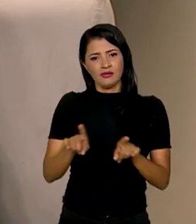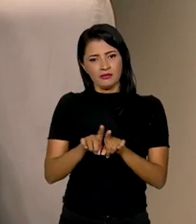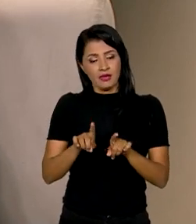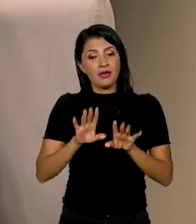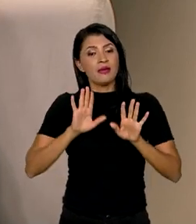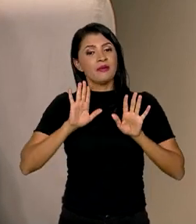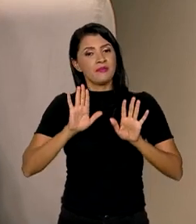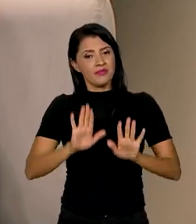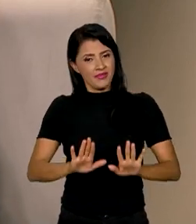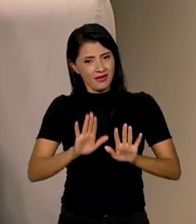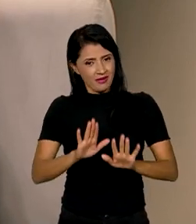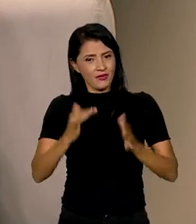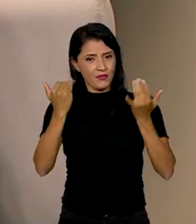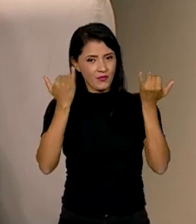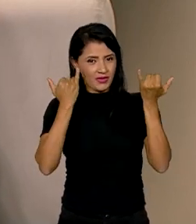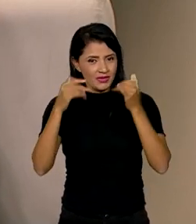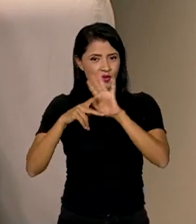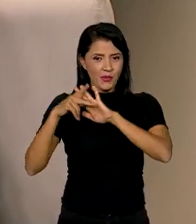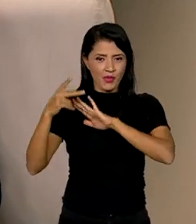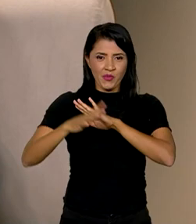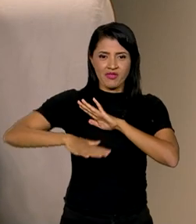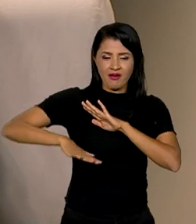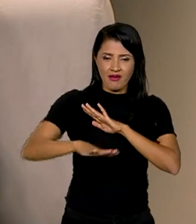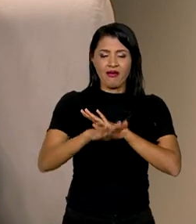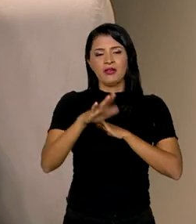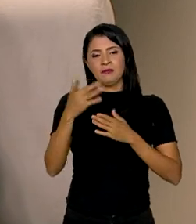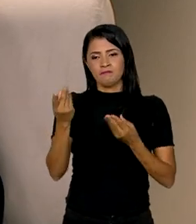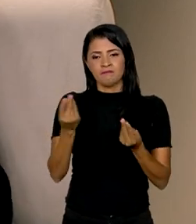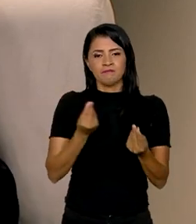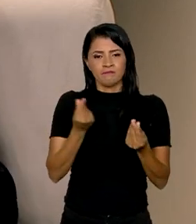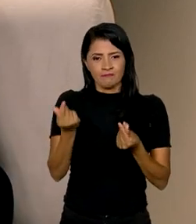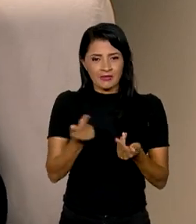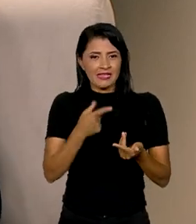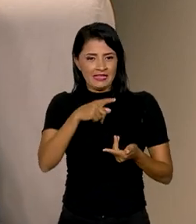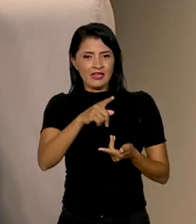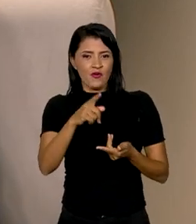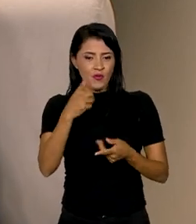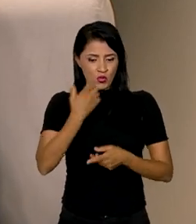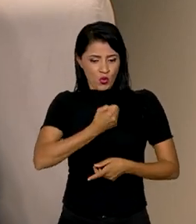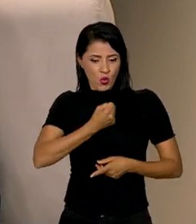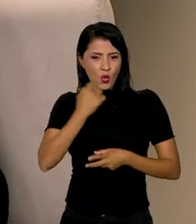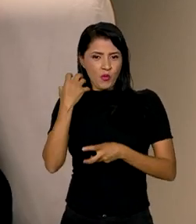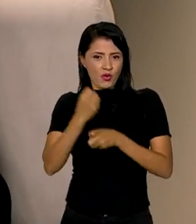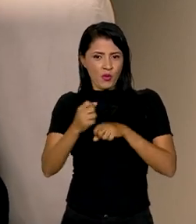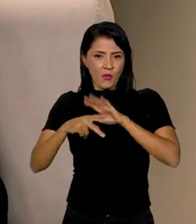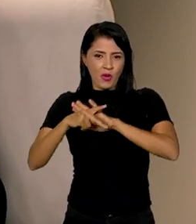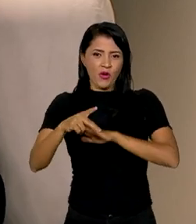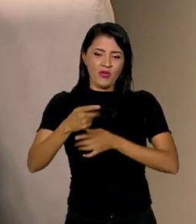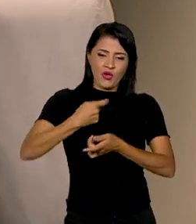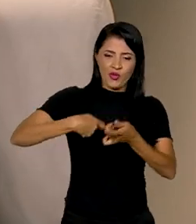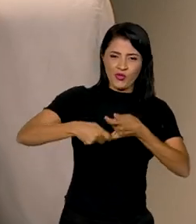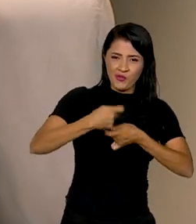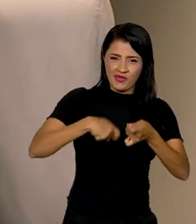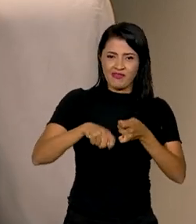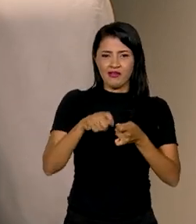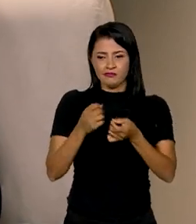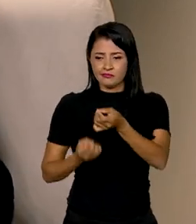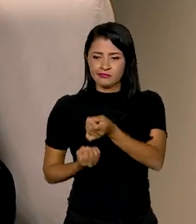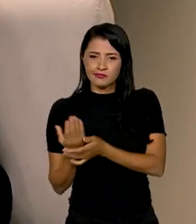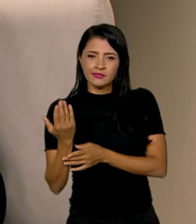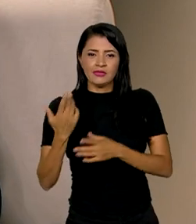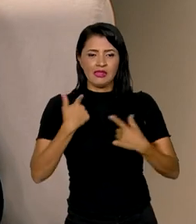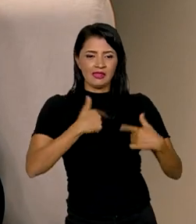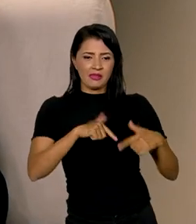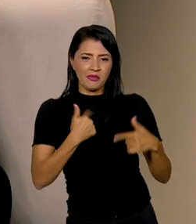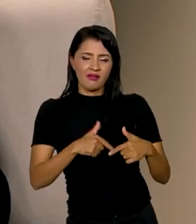mas os dados do setor produtivo, os dados do lado real da economia, tanto da produção quanto do emprego,